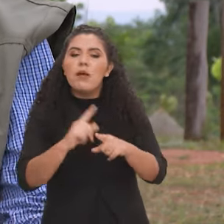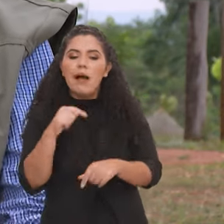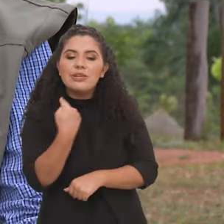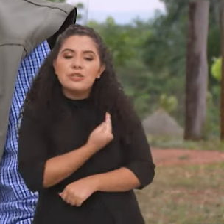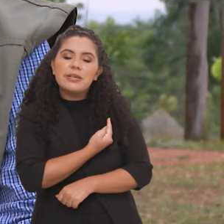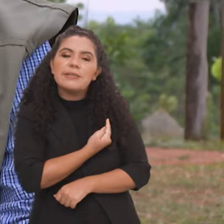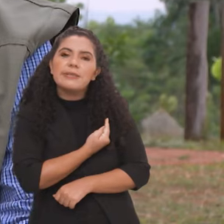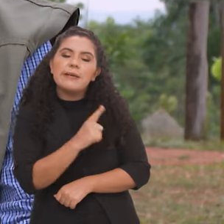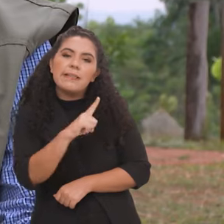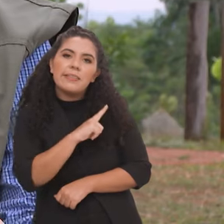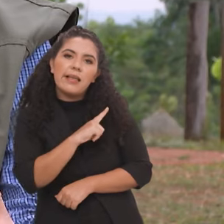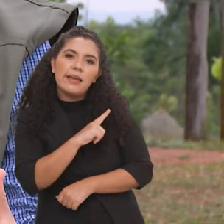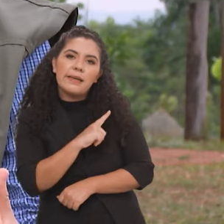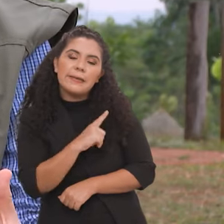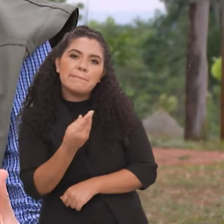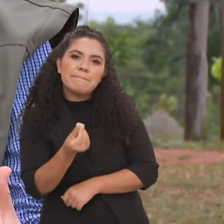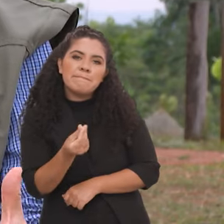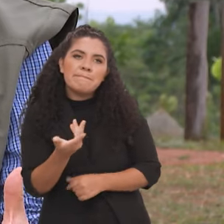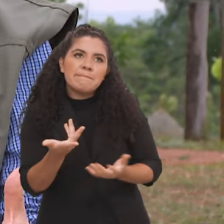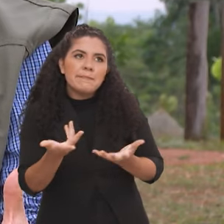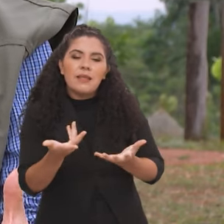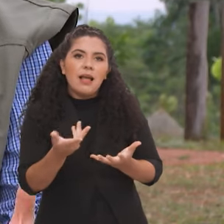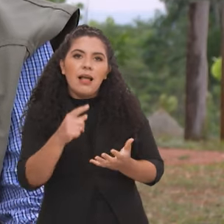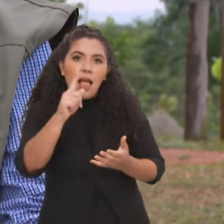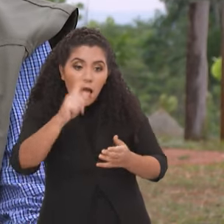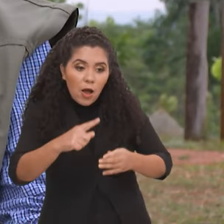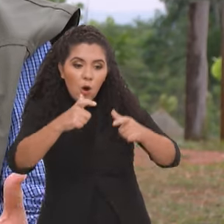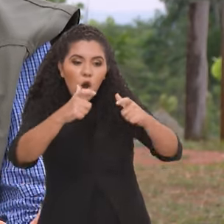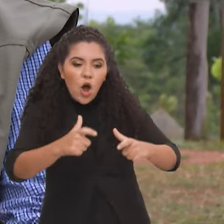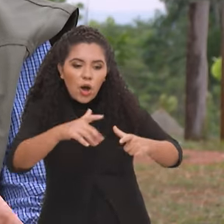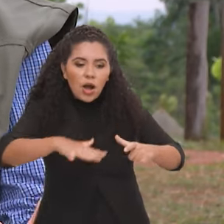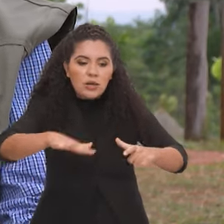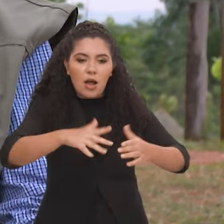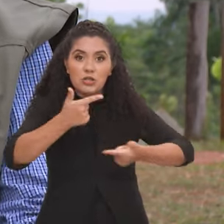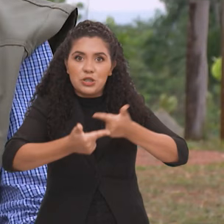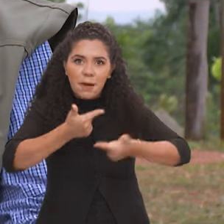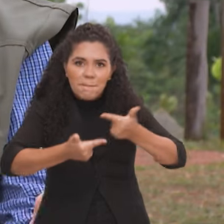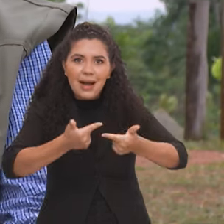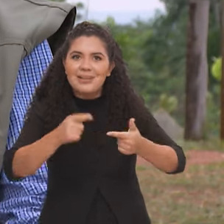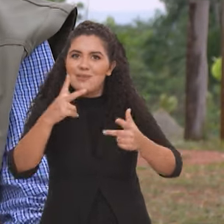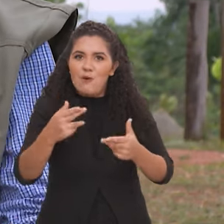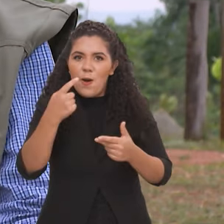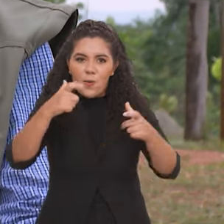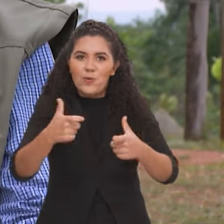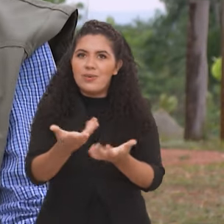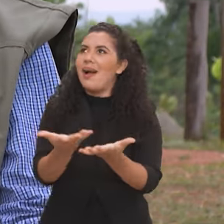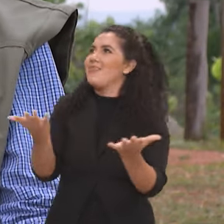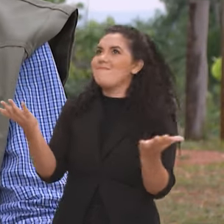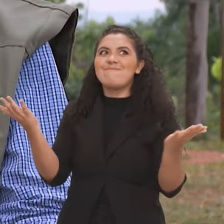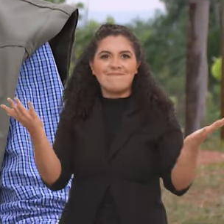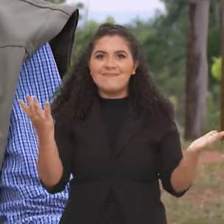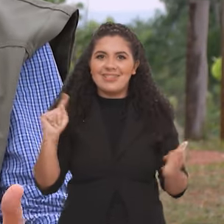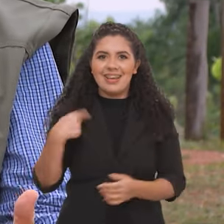como nosso ambiente de trabalho coisas como esse lugar aqui que nós estamos